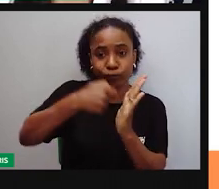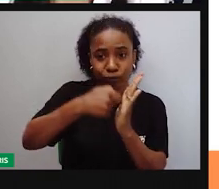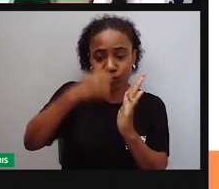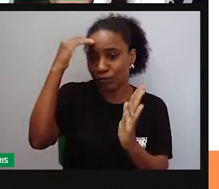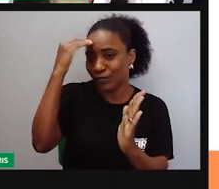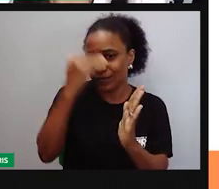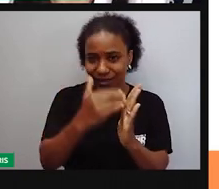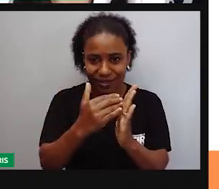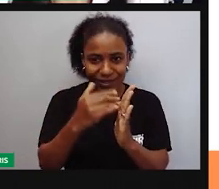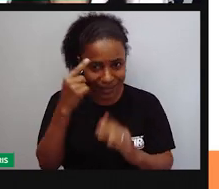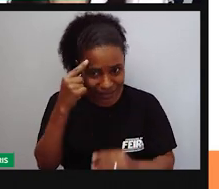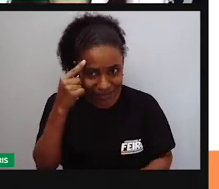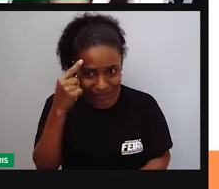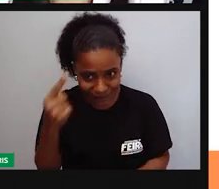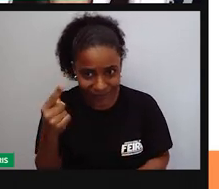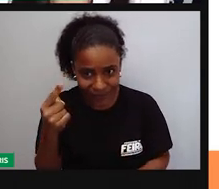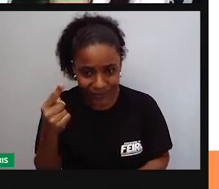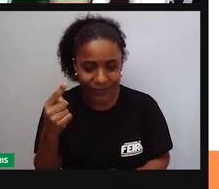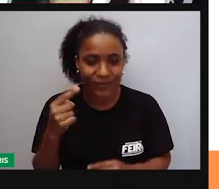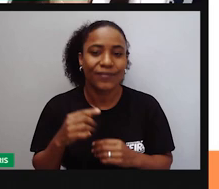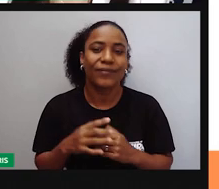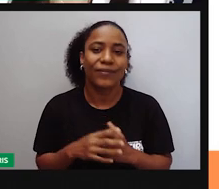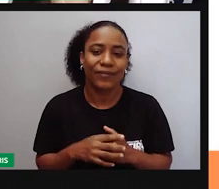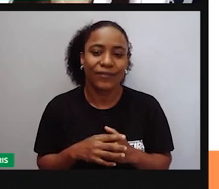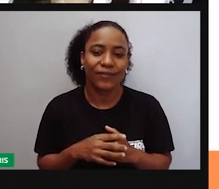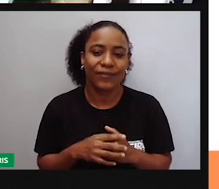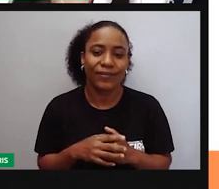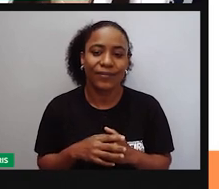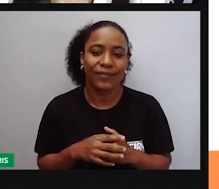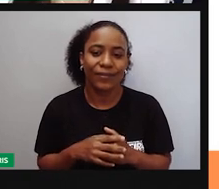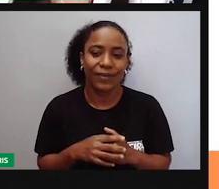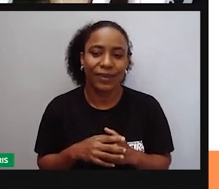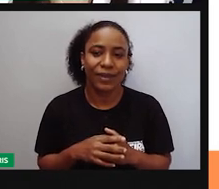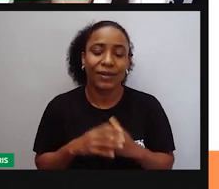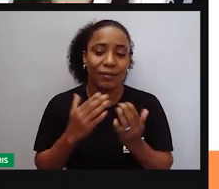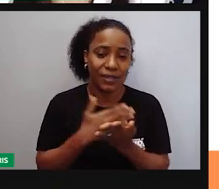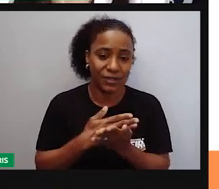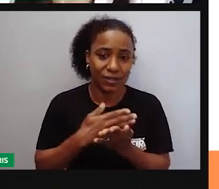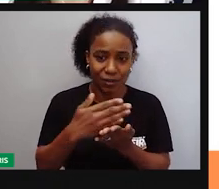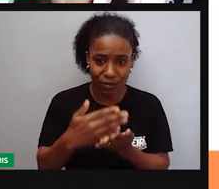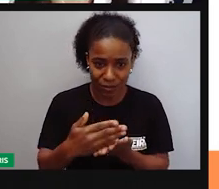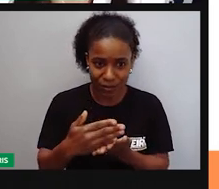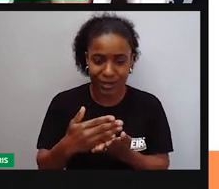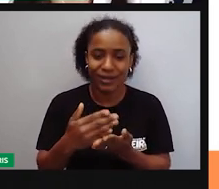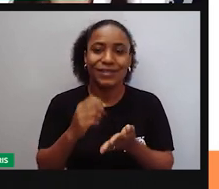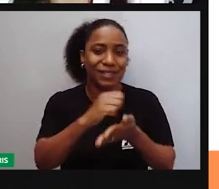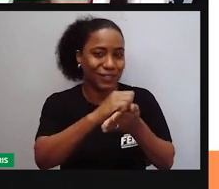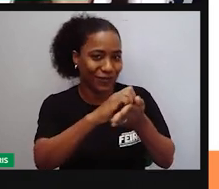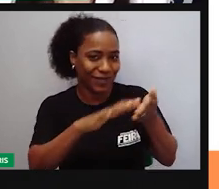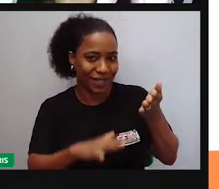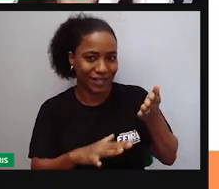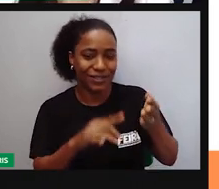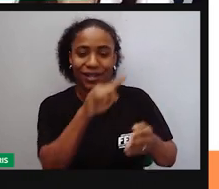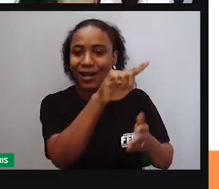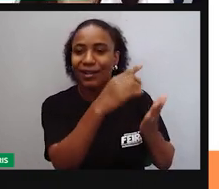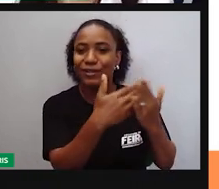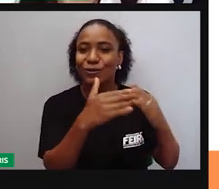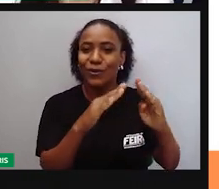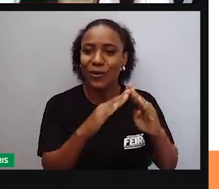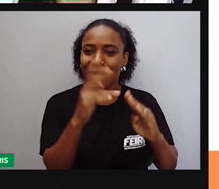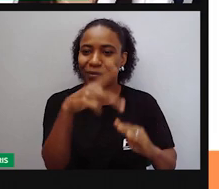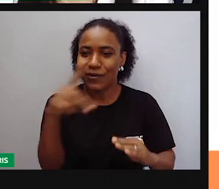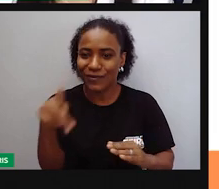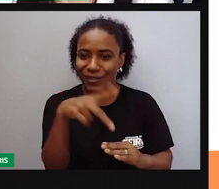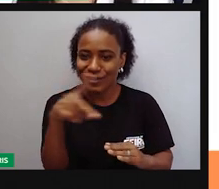nossos direitos sendo atendidos. Então, a partir de agora, você vai atividade que a sua pró ou o seu professor